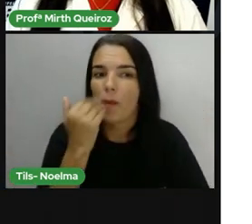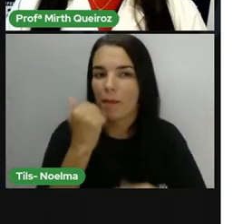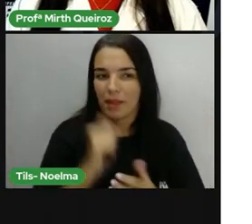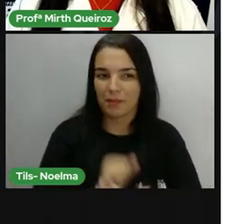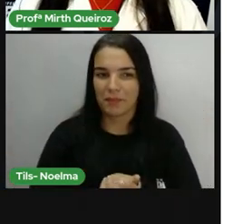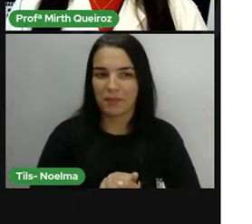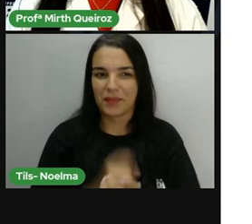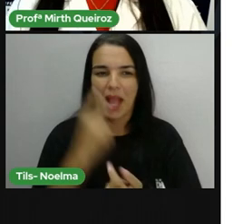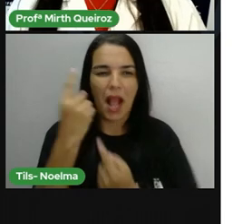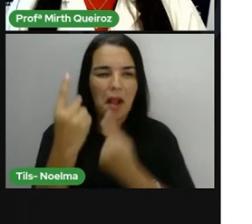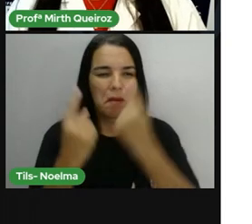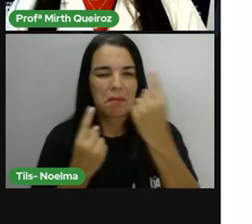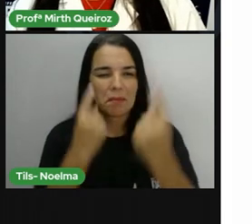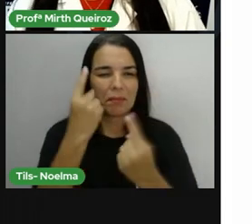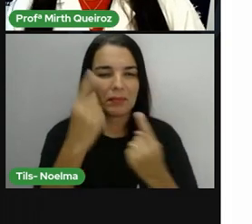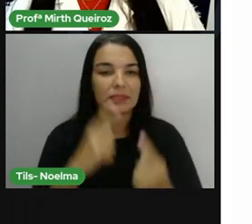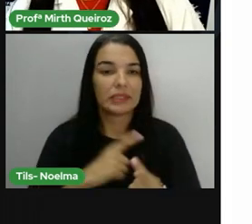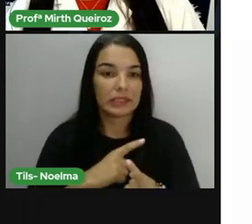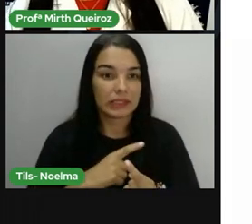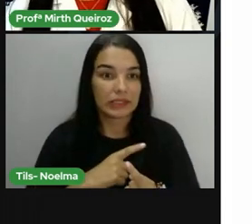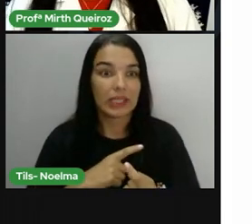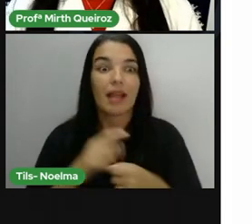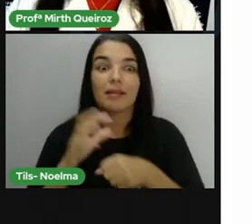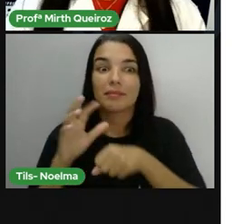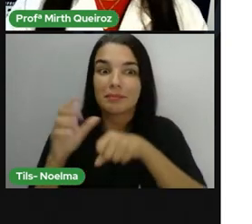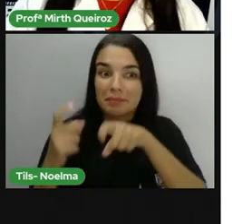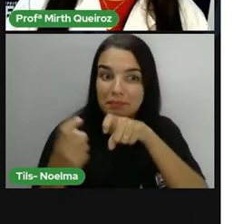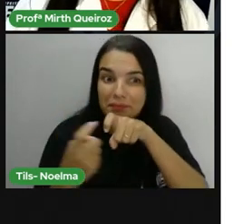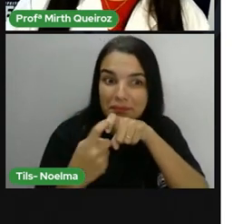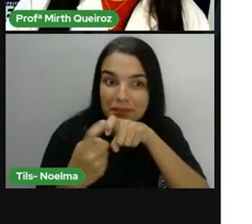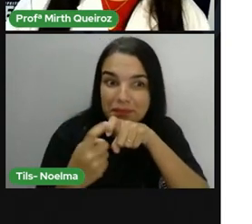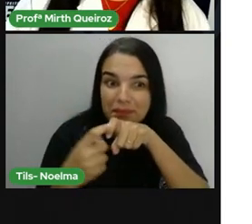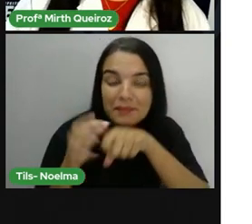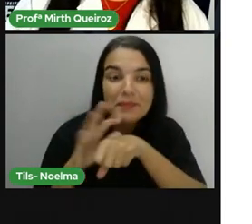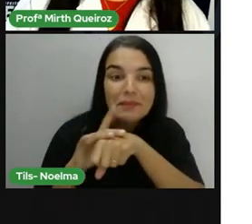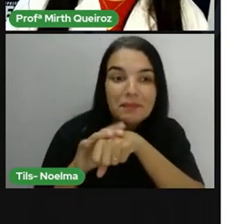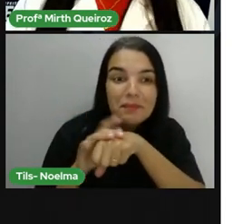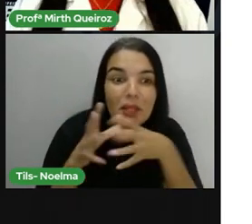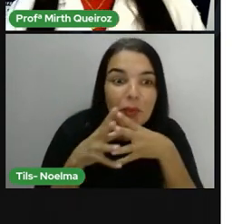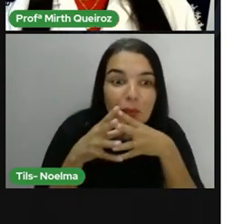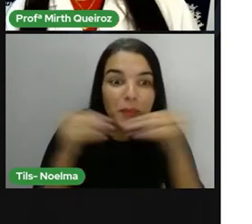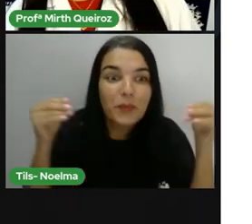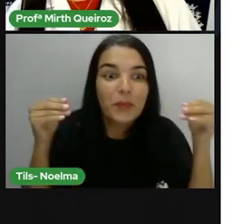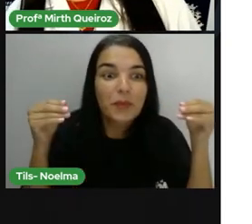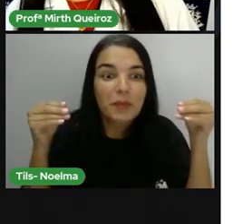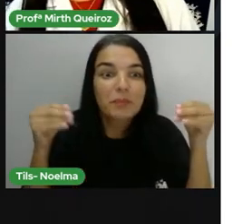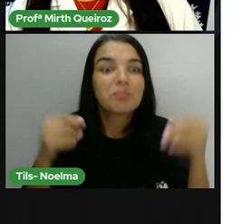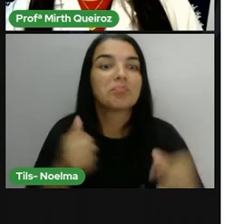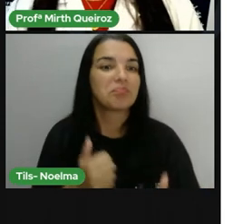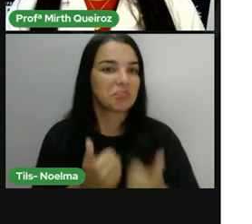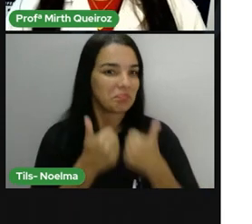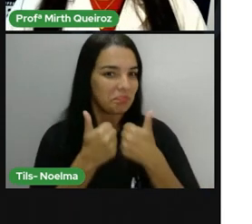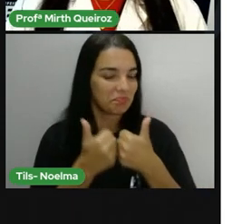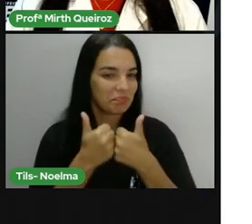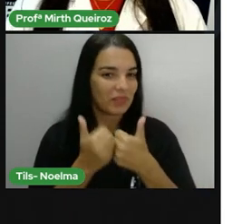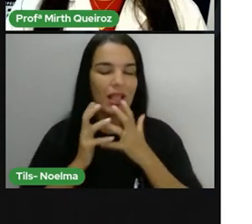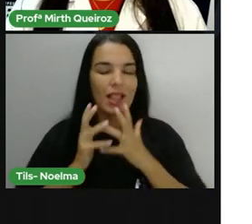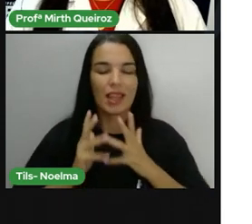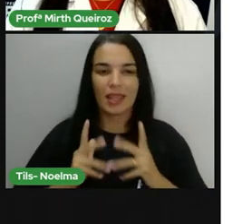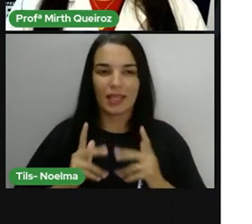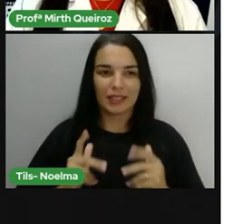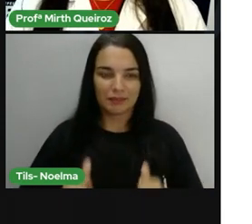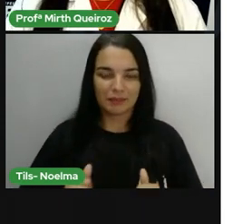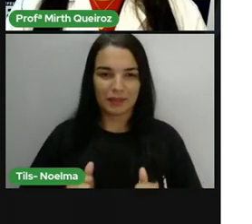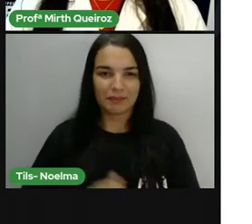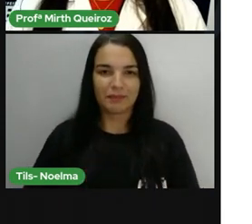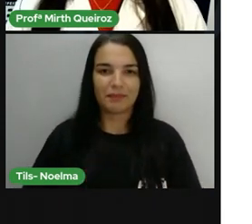Parte delas possui efeitos medicinais. Algumas são utilizadas para alimentação, né? Outras têm efeitos aí medicinais.